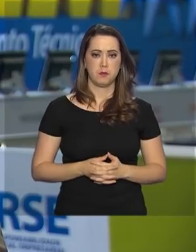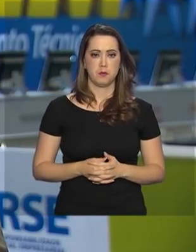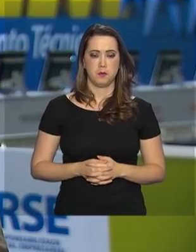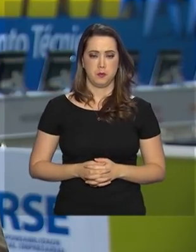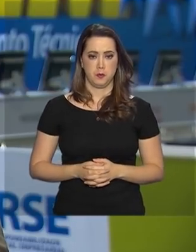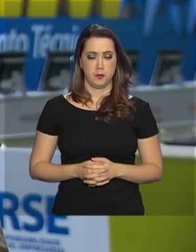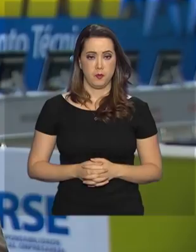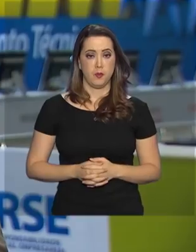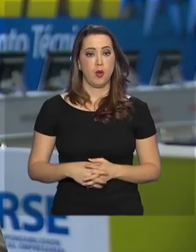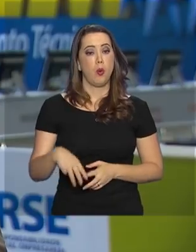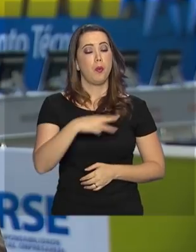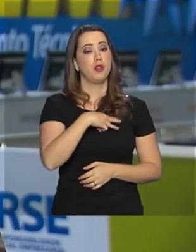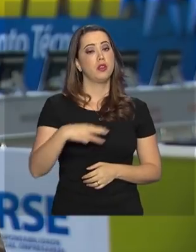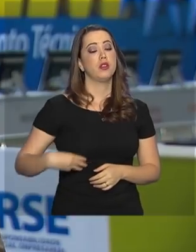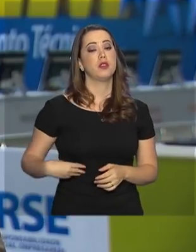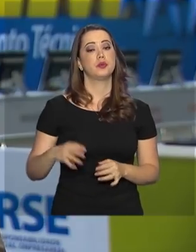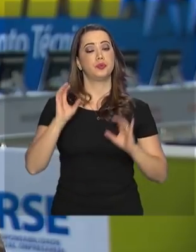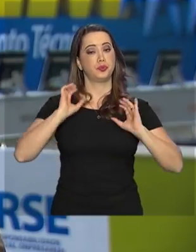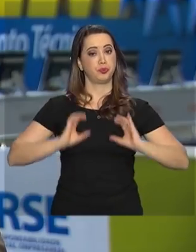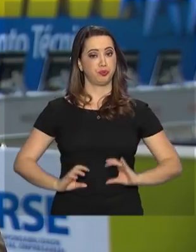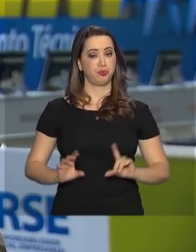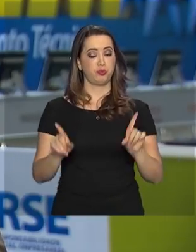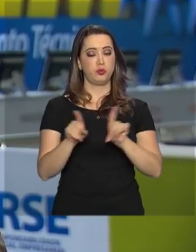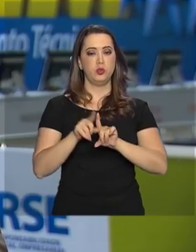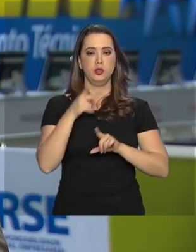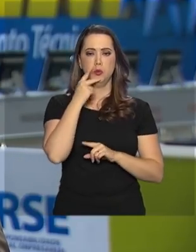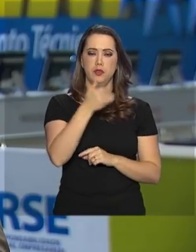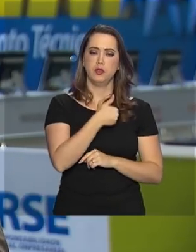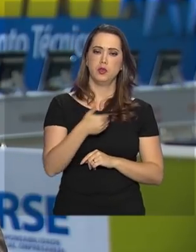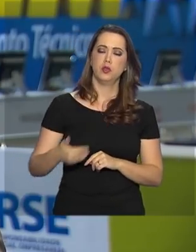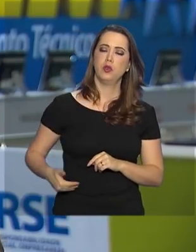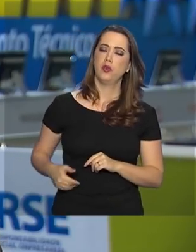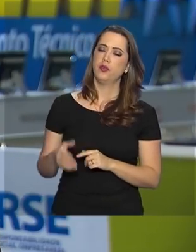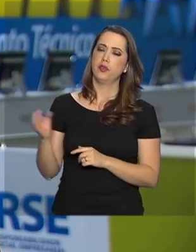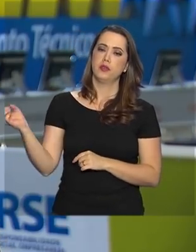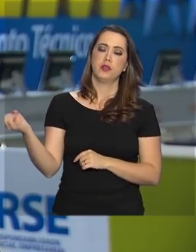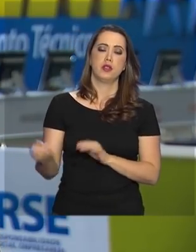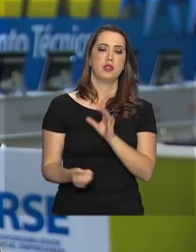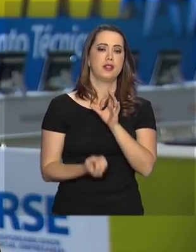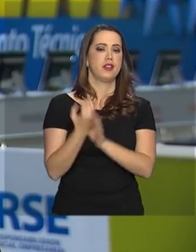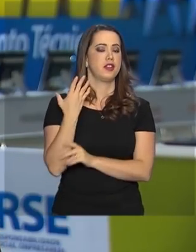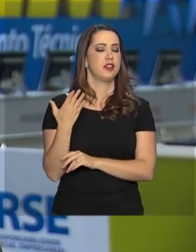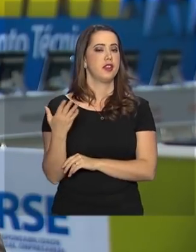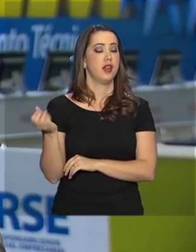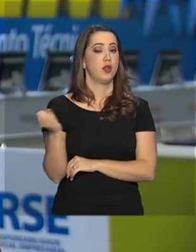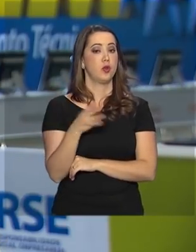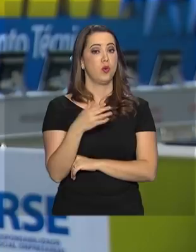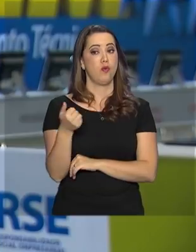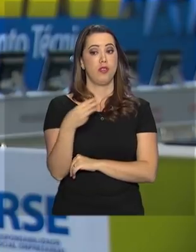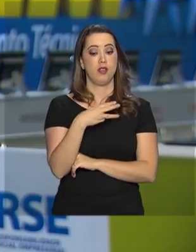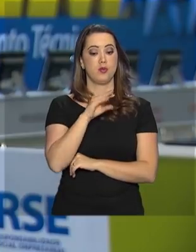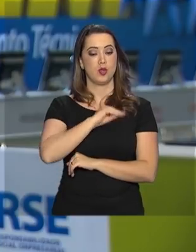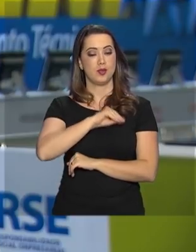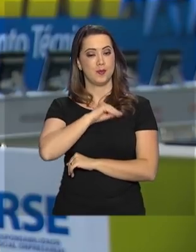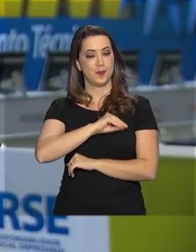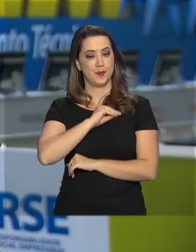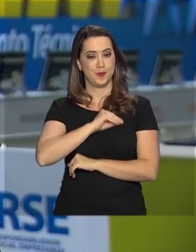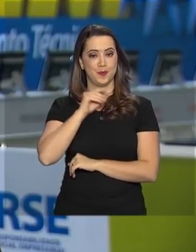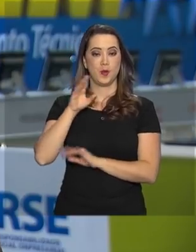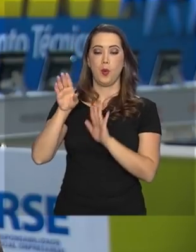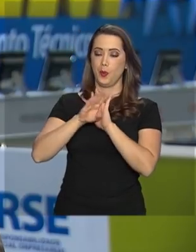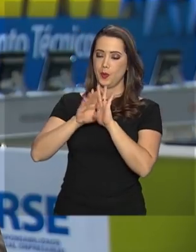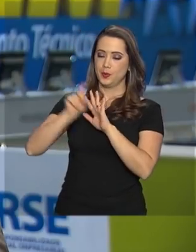O ministro da Cidadania, Osmar Terra, disse que o governo vai implementar o 13º salário ao programa